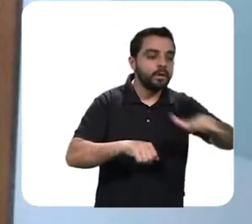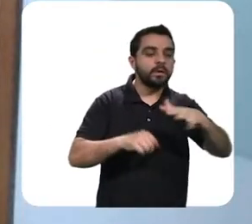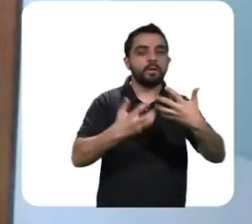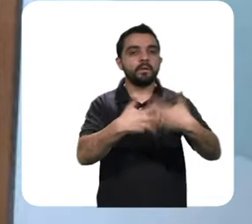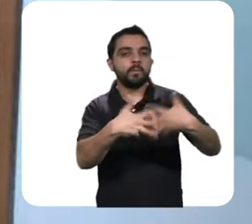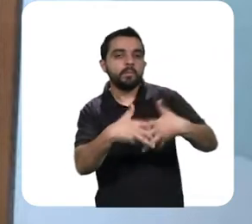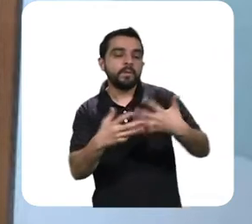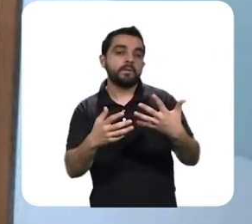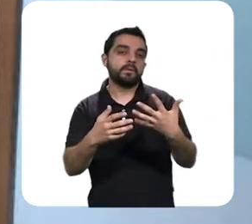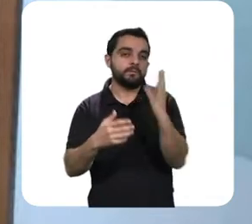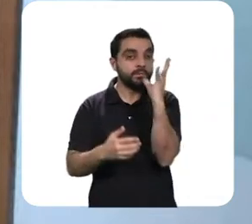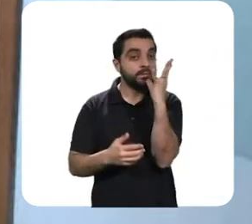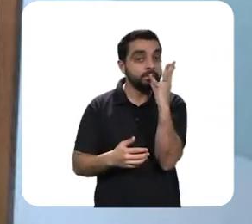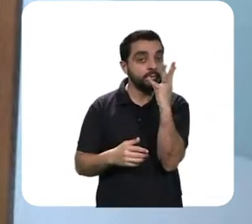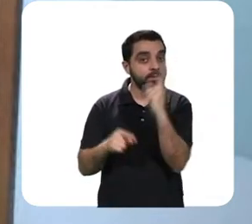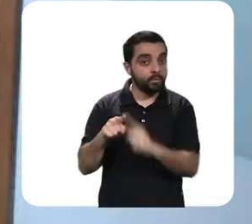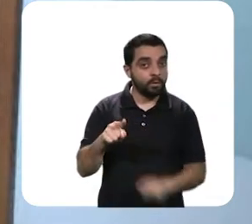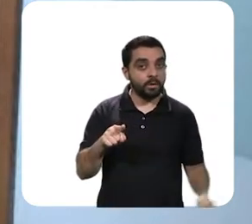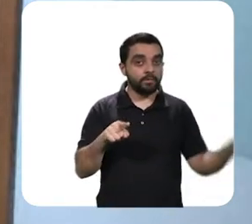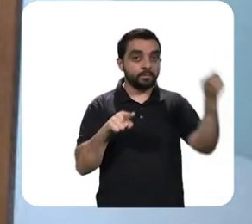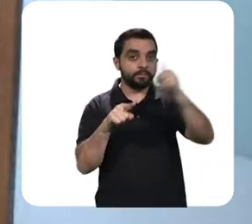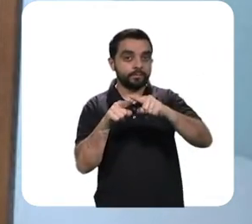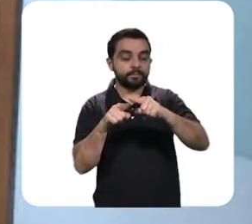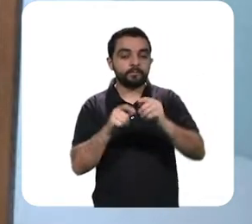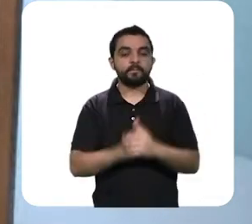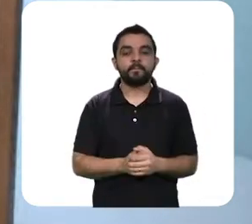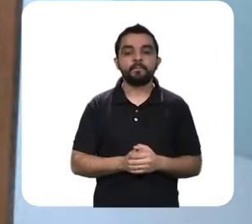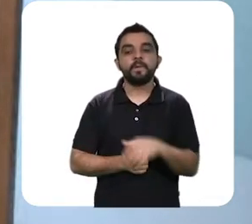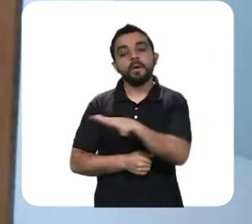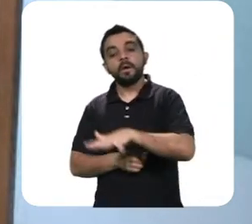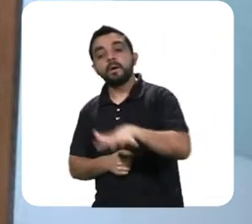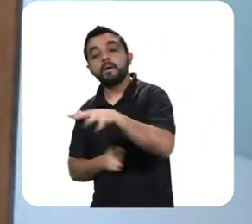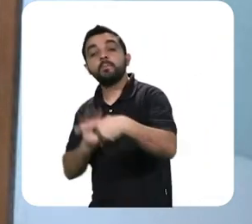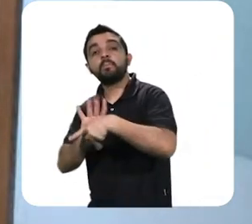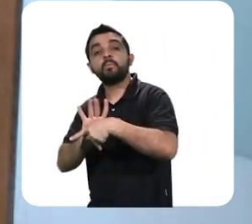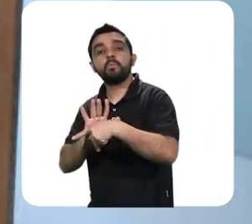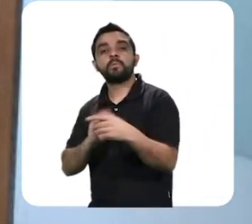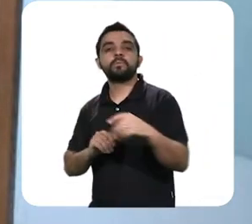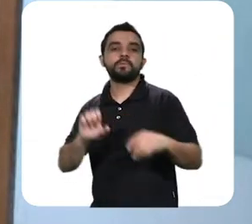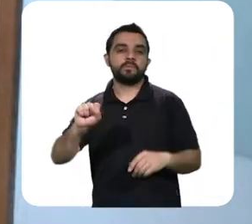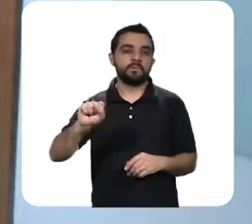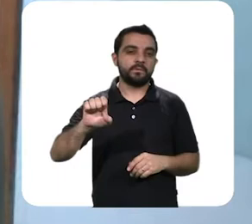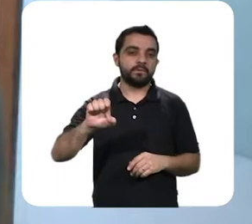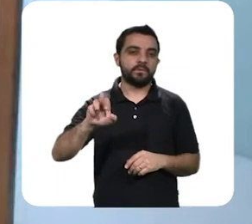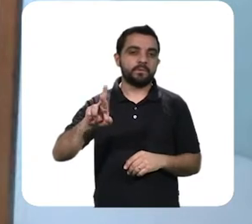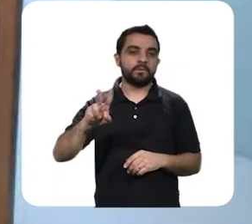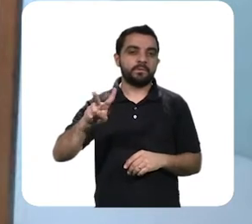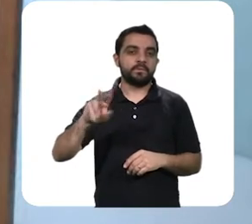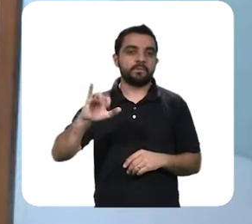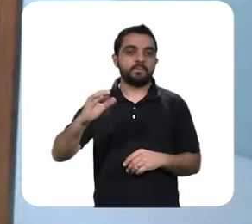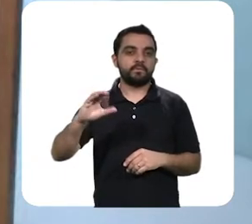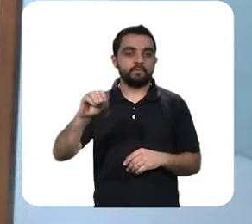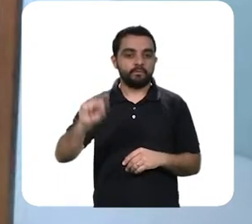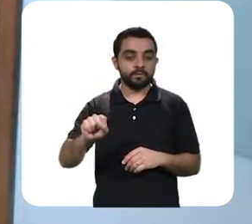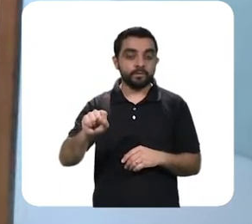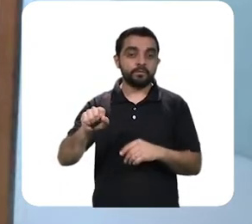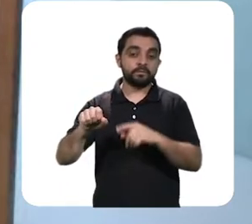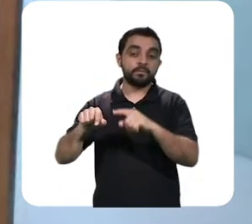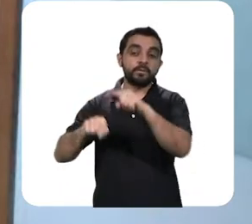tudo isso demora o setor de serviços tem uma outra lógica muito mais instável